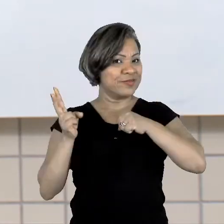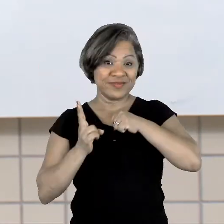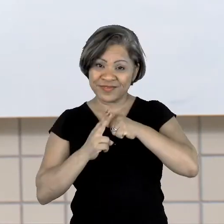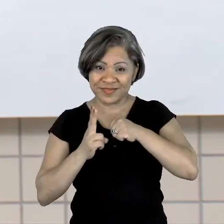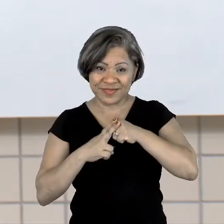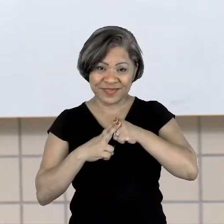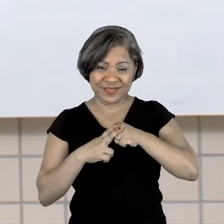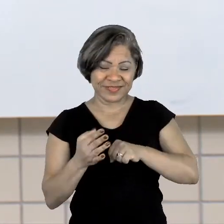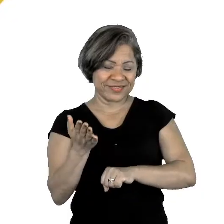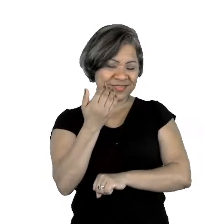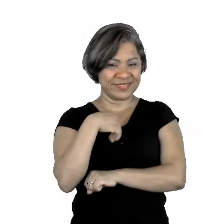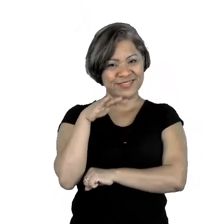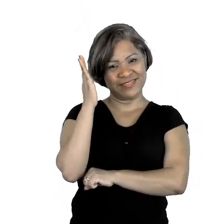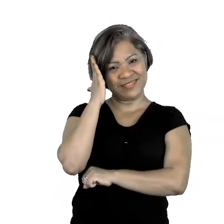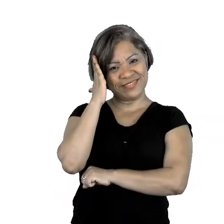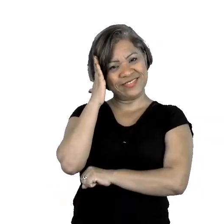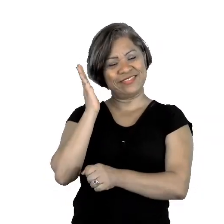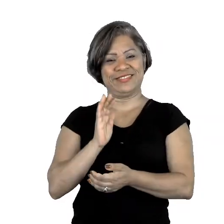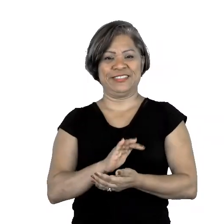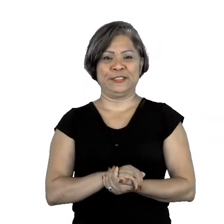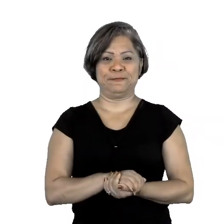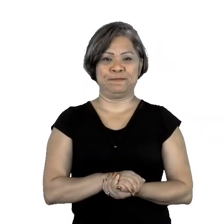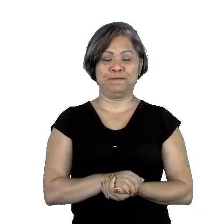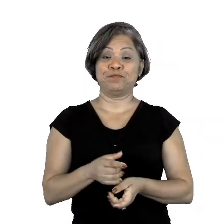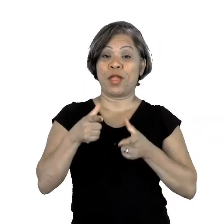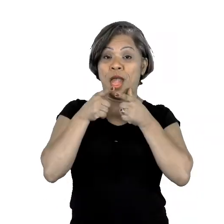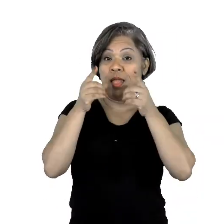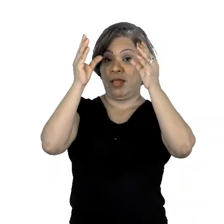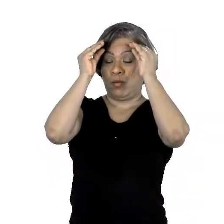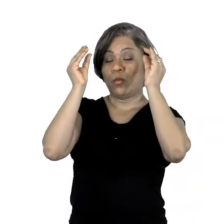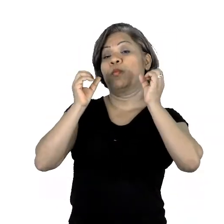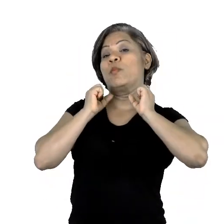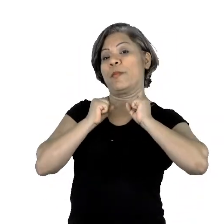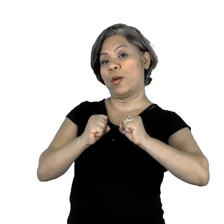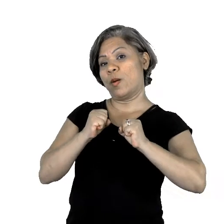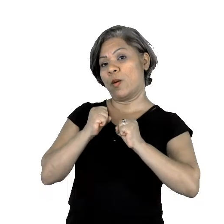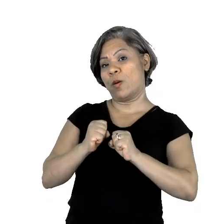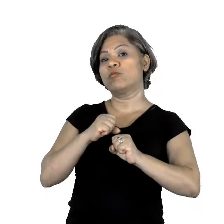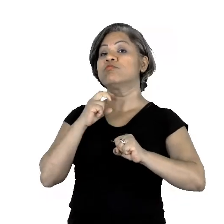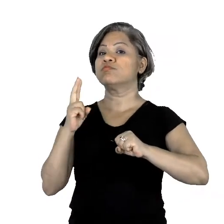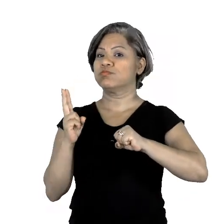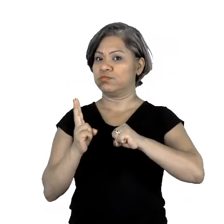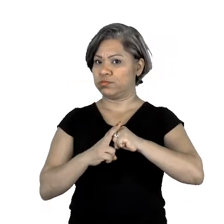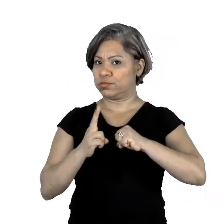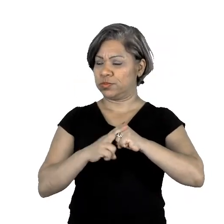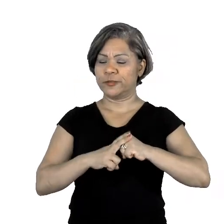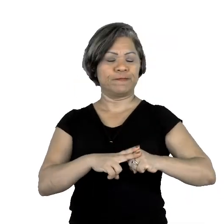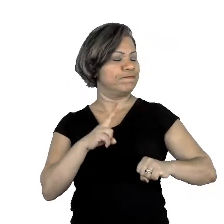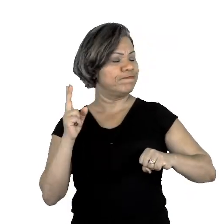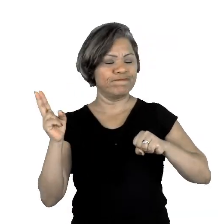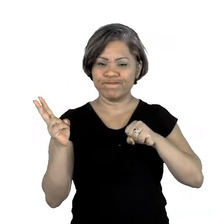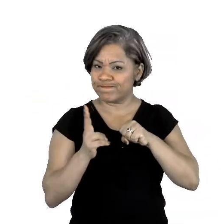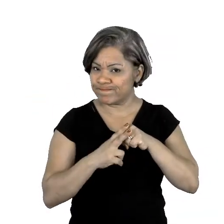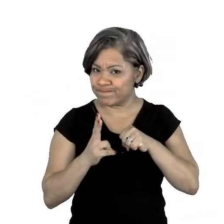um pouco mais. A linguagem pode ser ainda verbal e não verbal